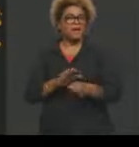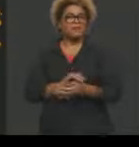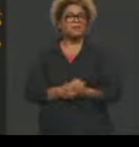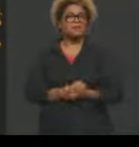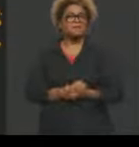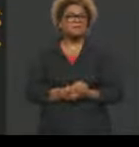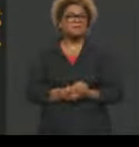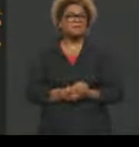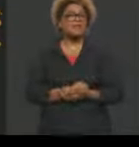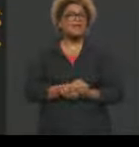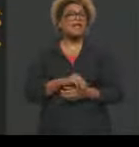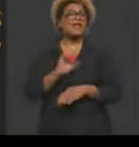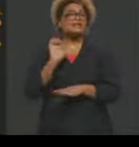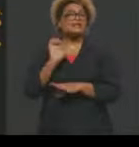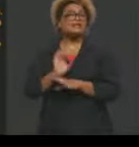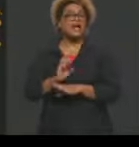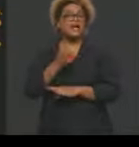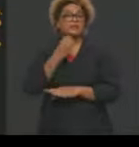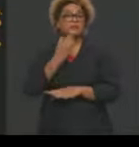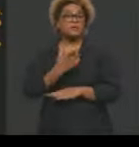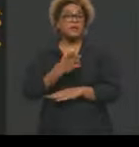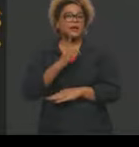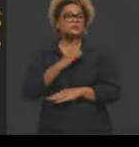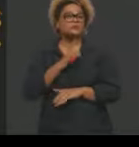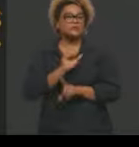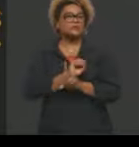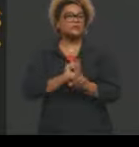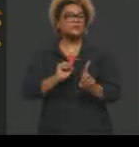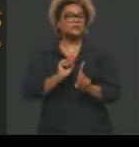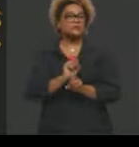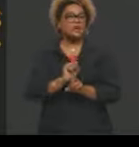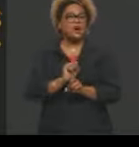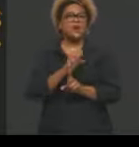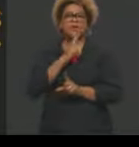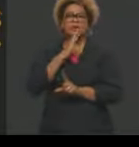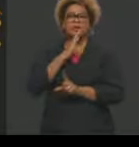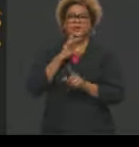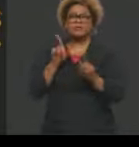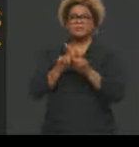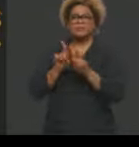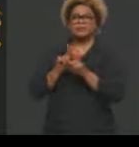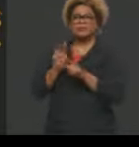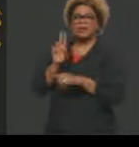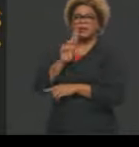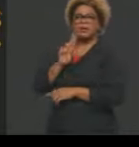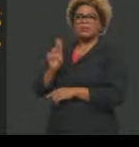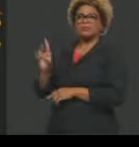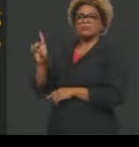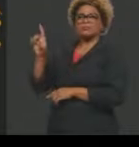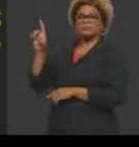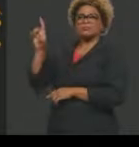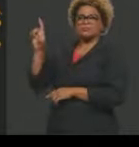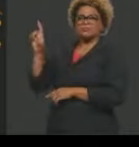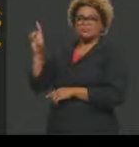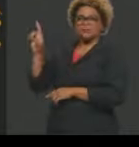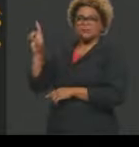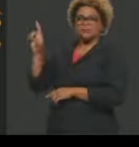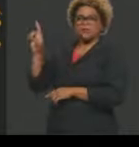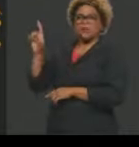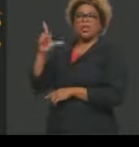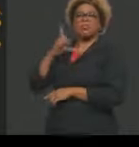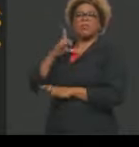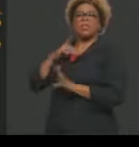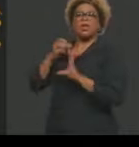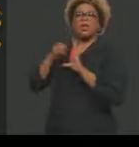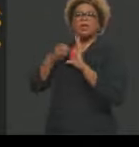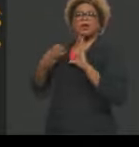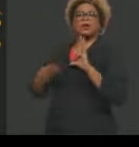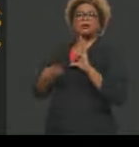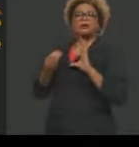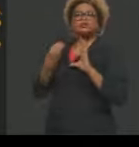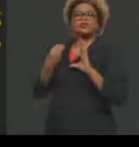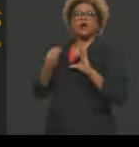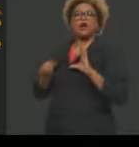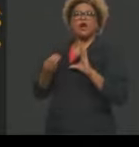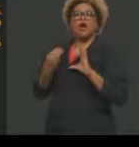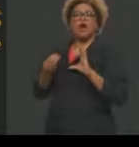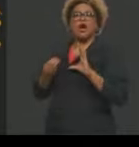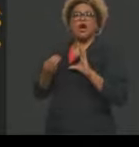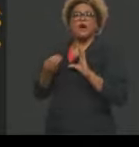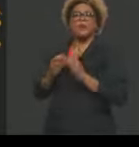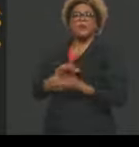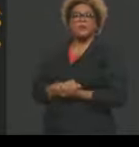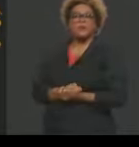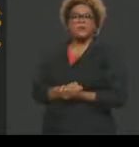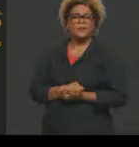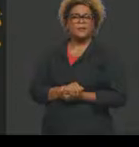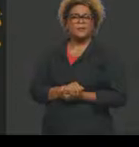bem-estar social, também conhecido como welfare state, é caracterizado-se, letra A, pelo